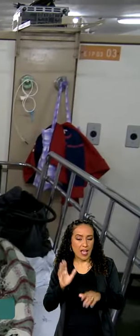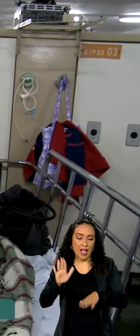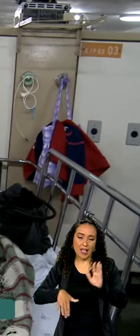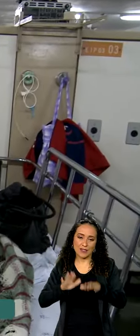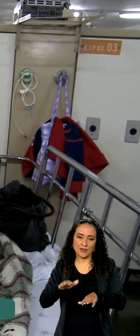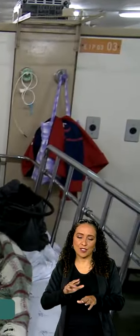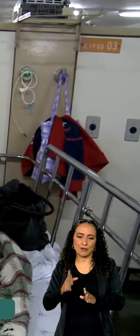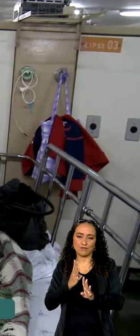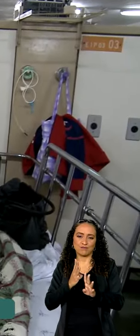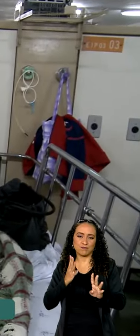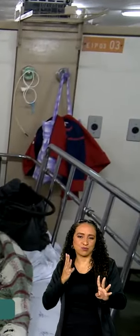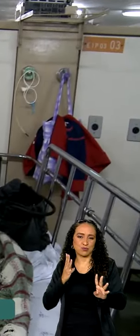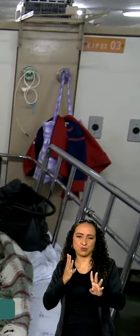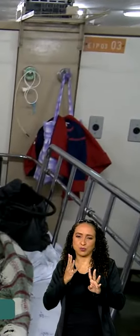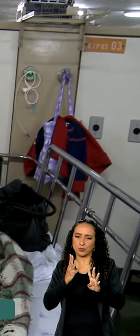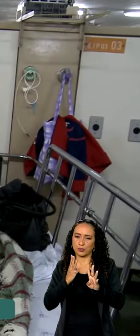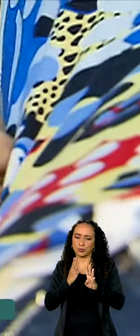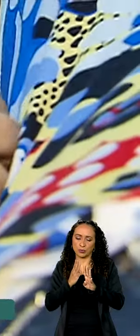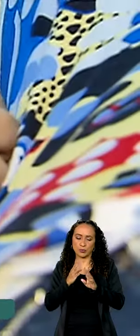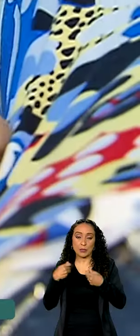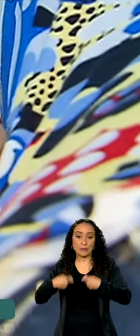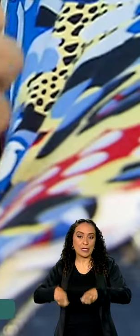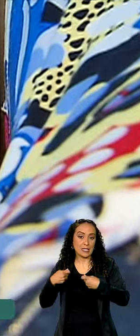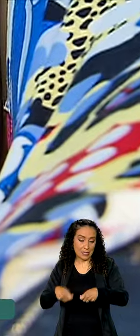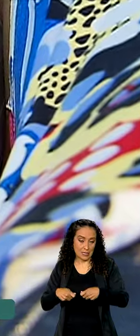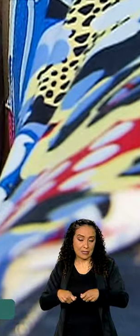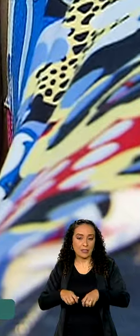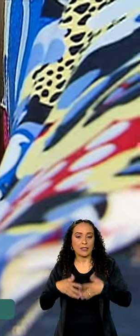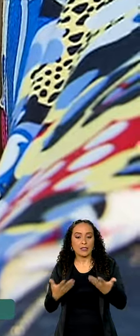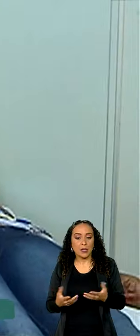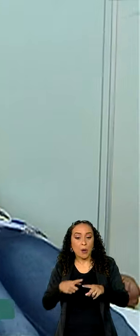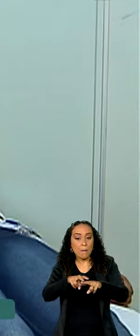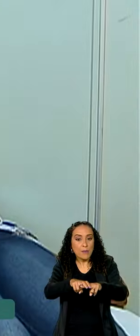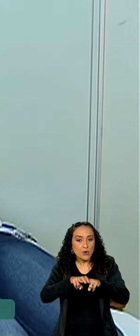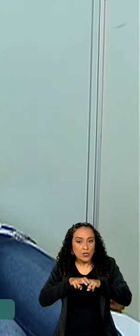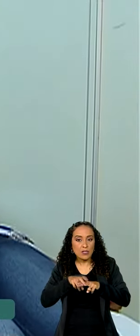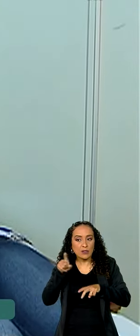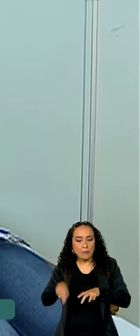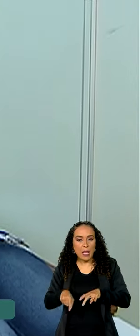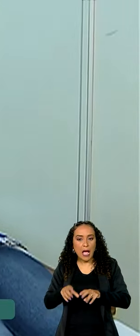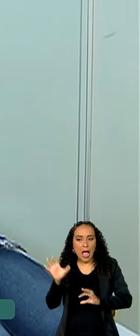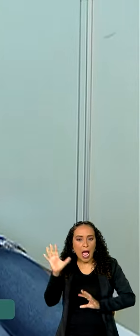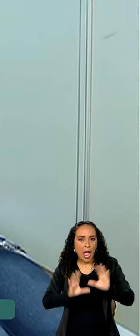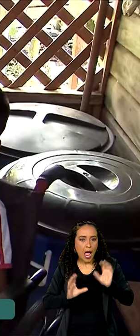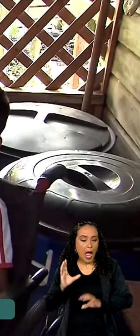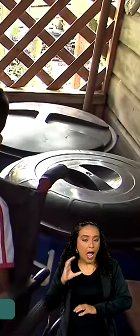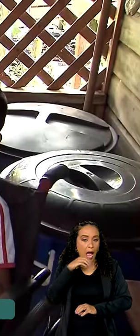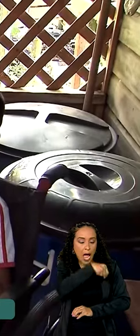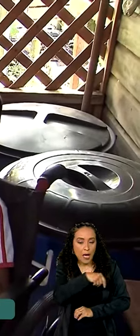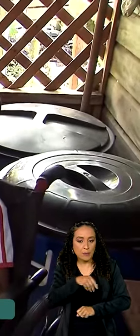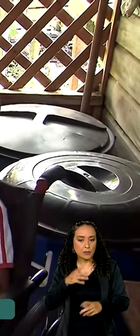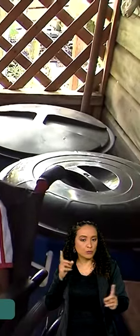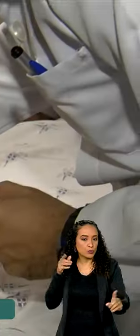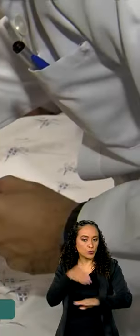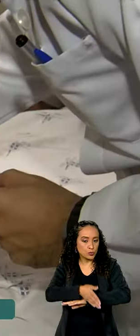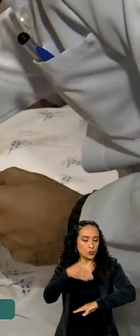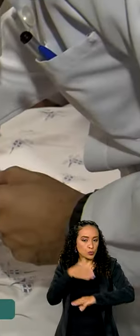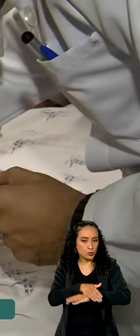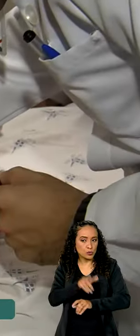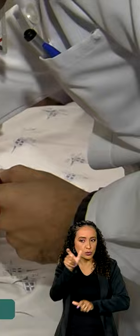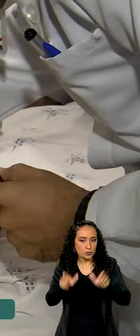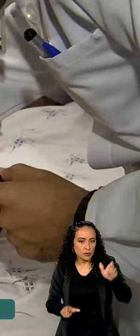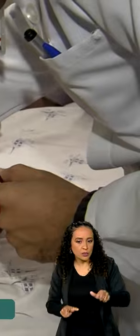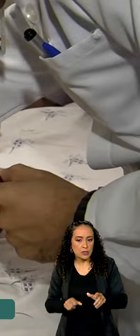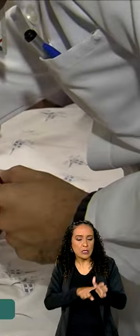vezes não anda na velocidade que o paciente precisa. Foi justamente para agilizar o acesso da população a exames e